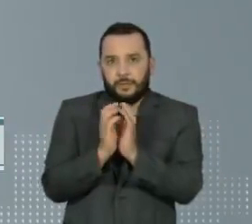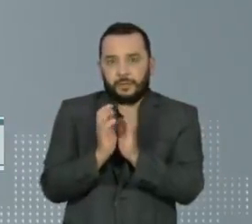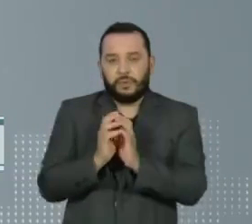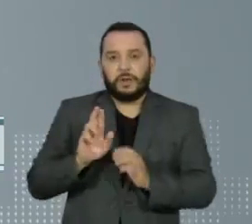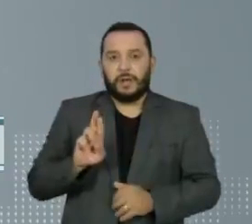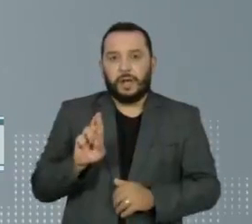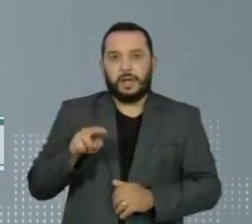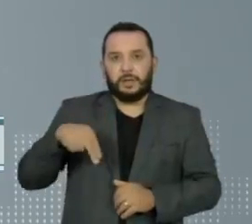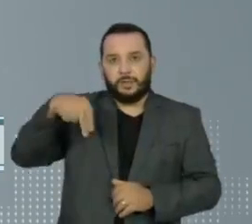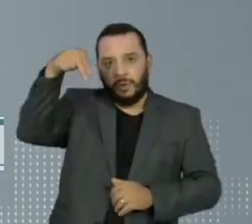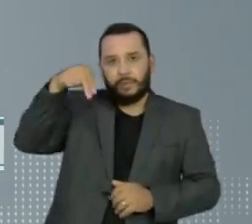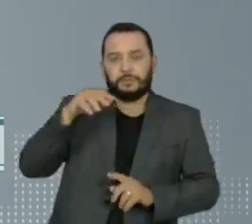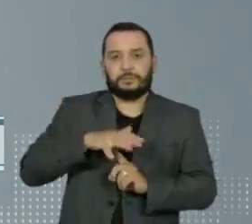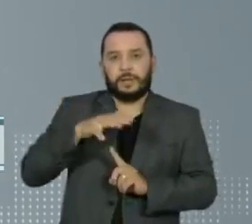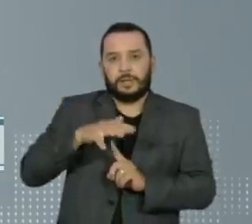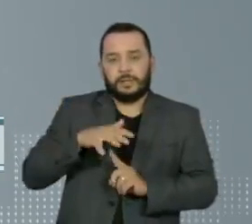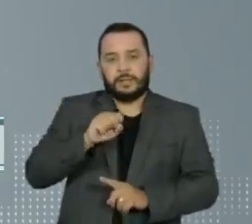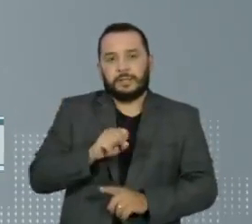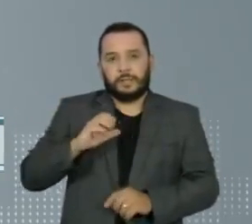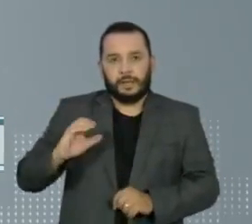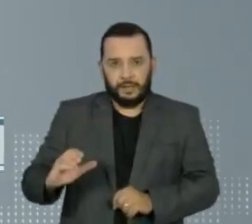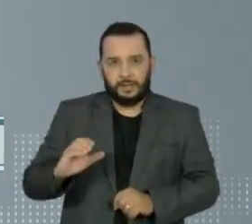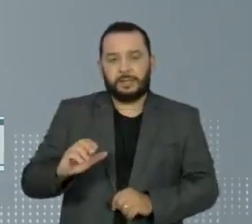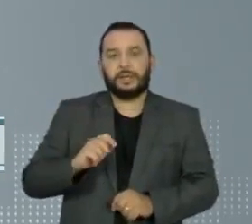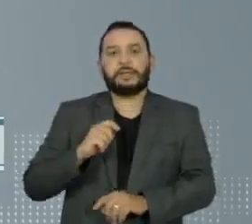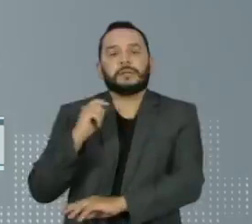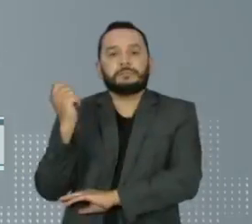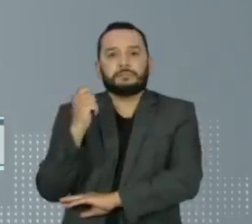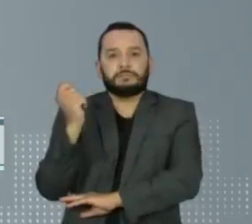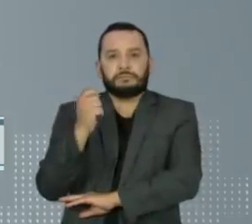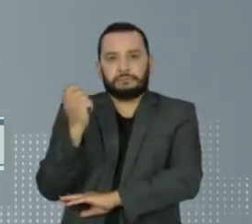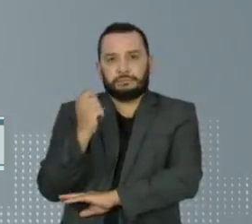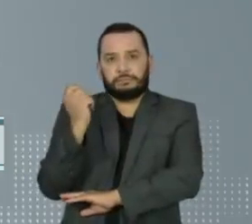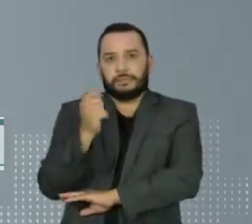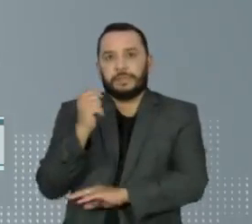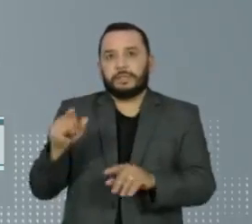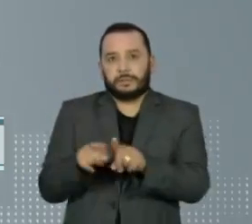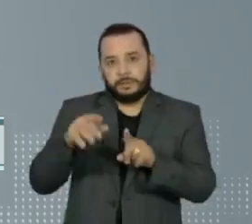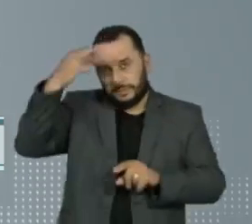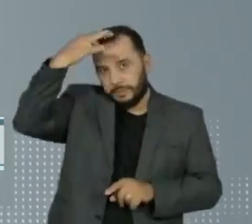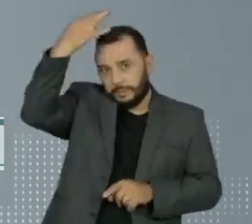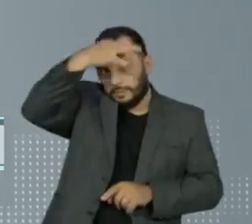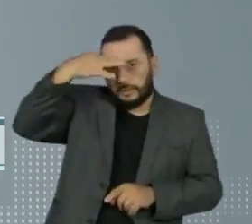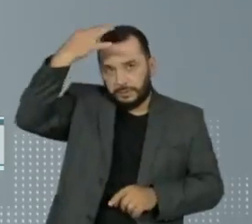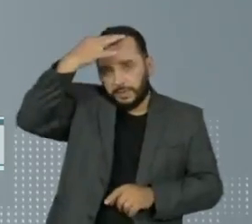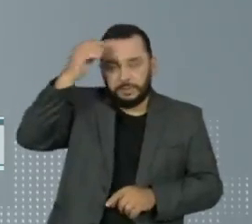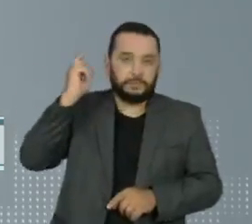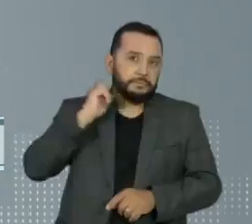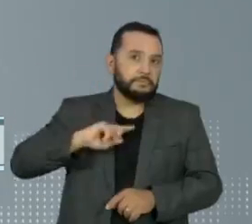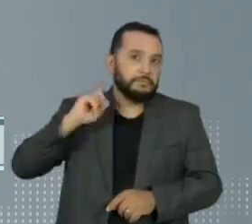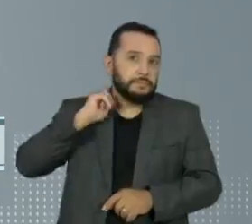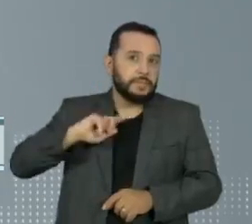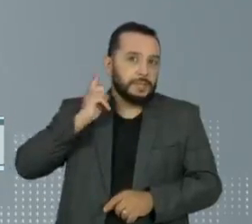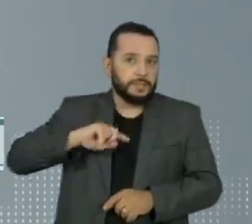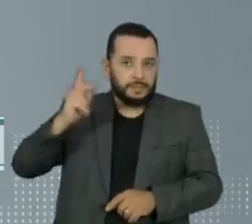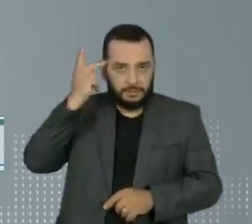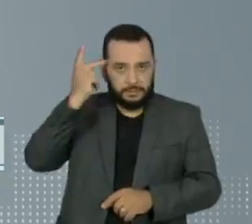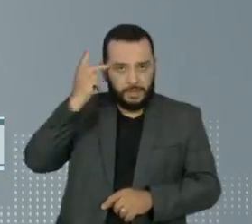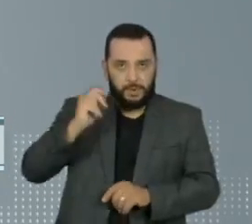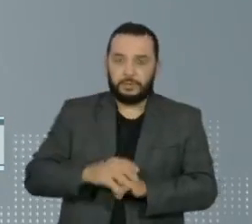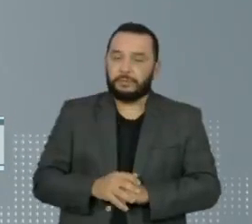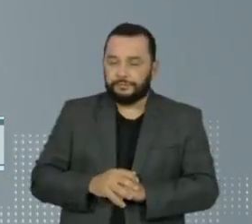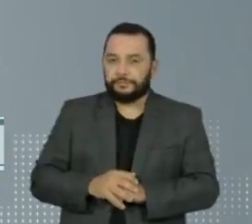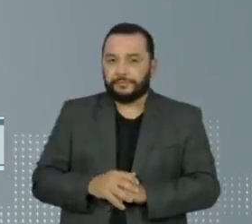Rio Grande do Norte, Paraná, Santa Catarina, Rio Grande do Sul, Espírito Santo, Minas Gerais e São Paulo.